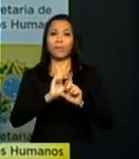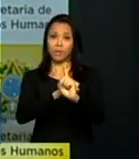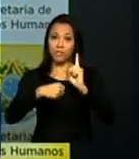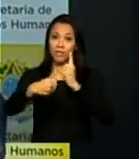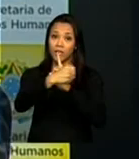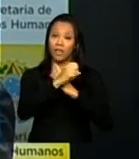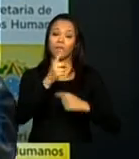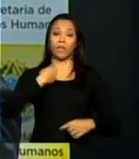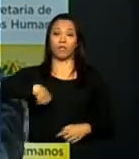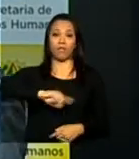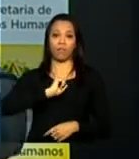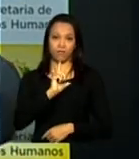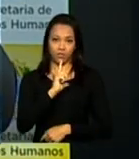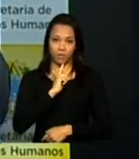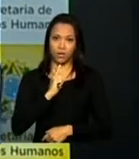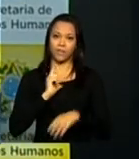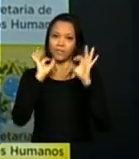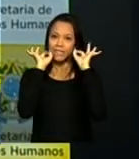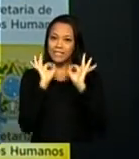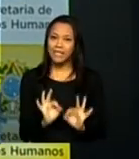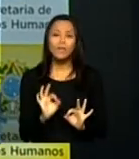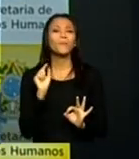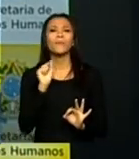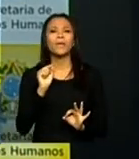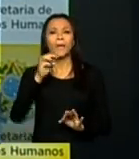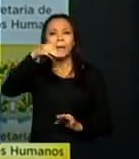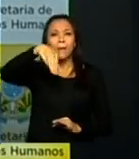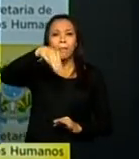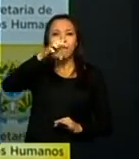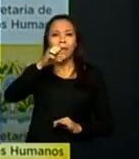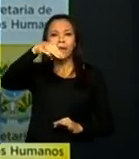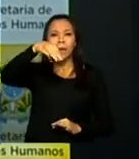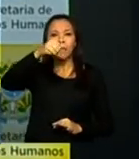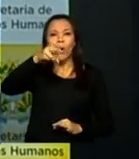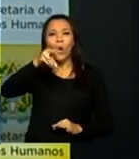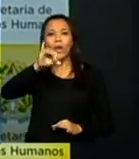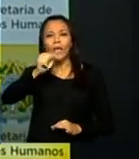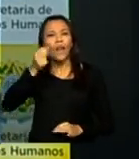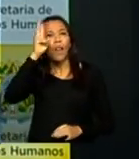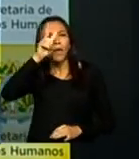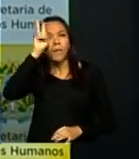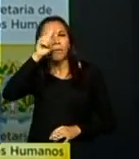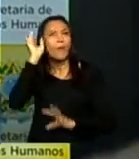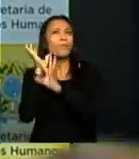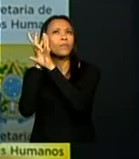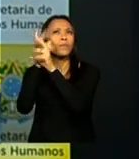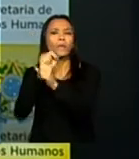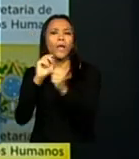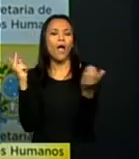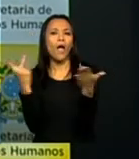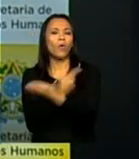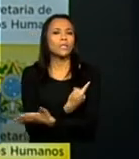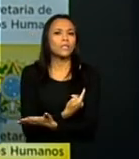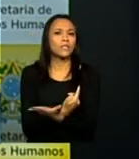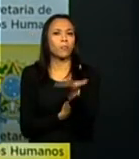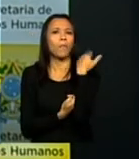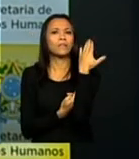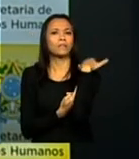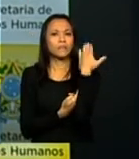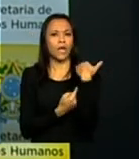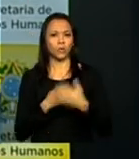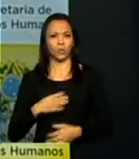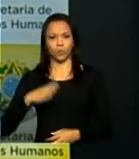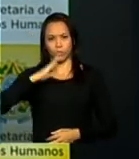para que nós tenhamos, de fato, a memória viva do que ocorreu na ditadura militar. E eu diria que